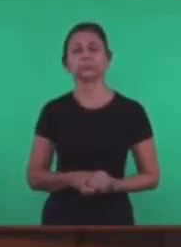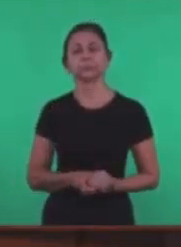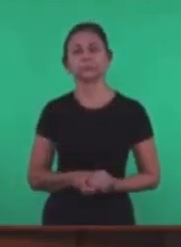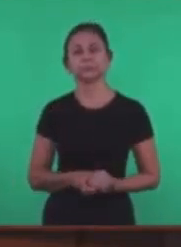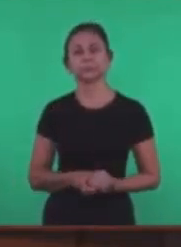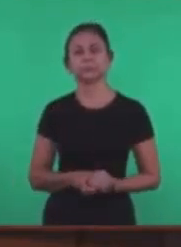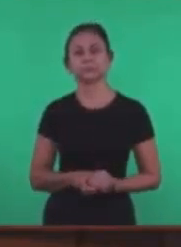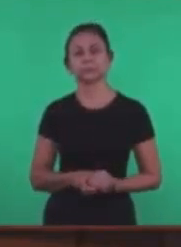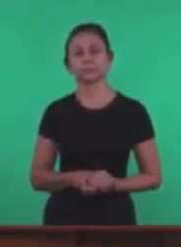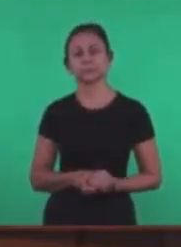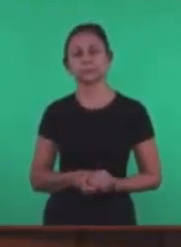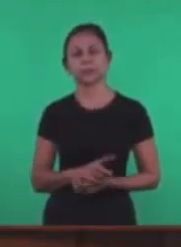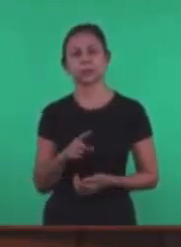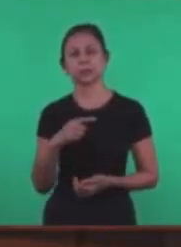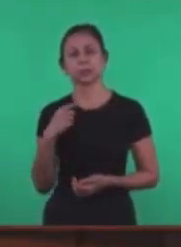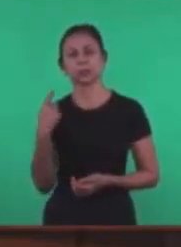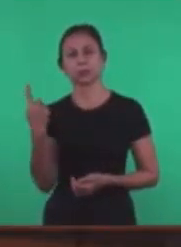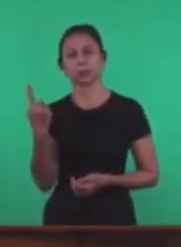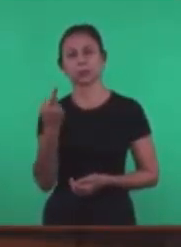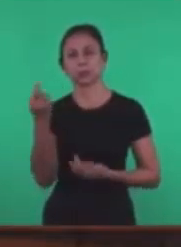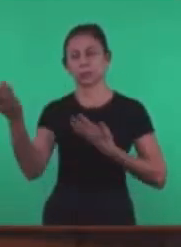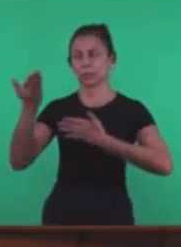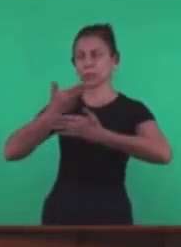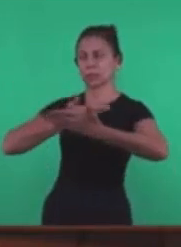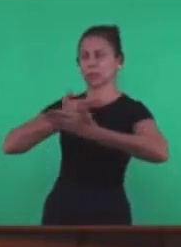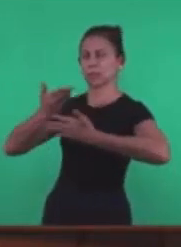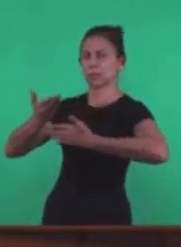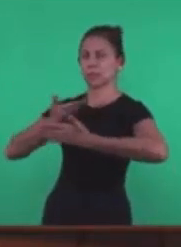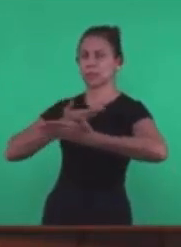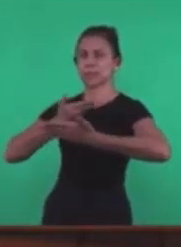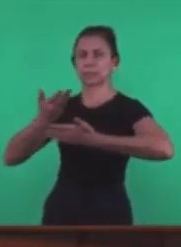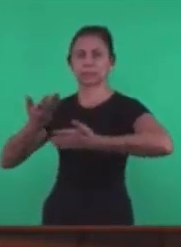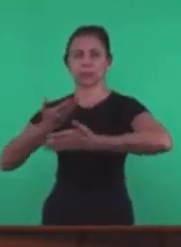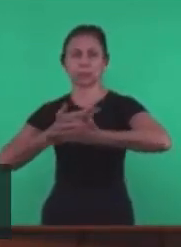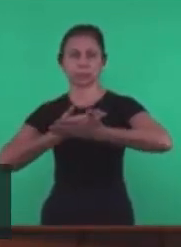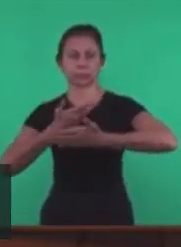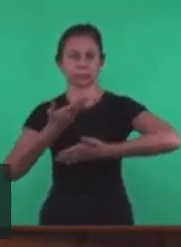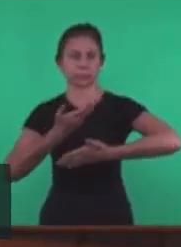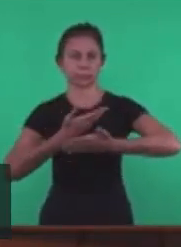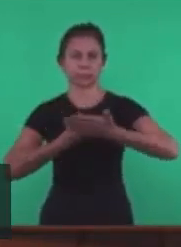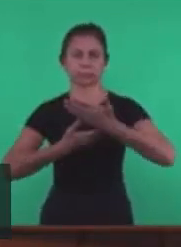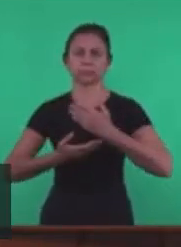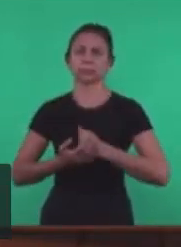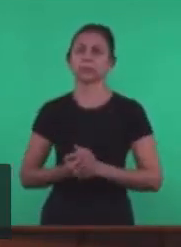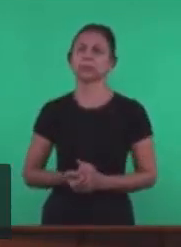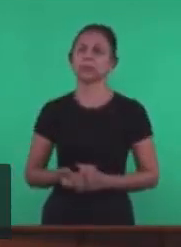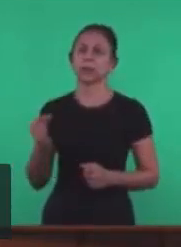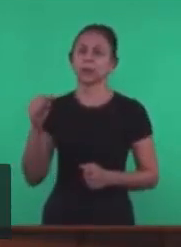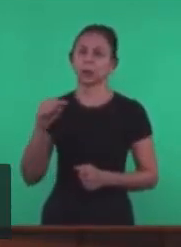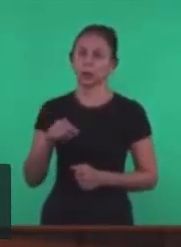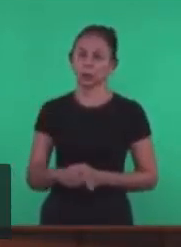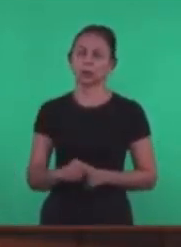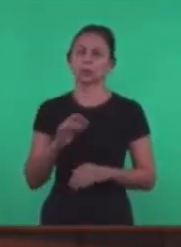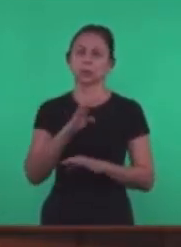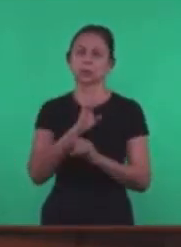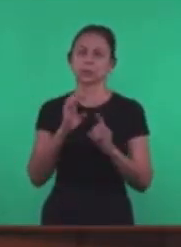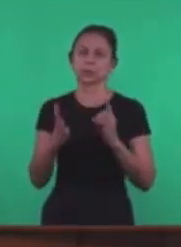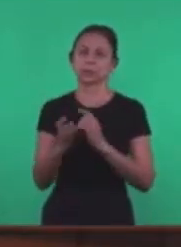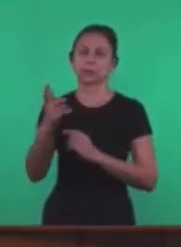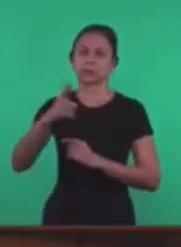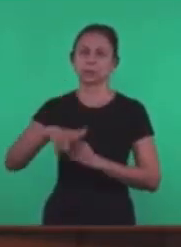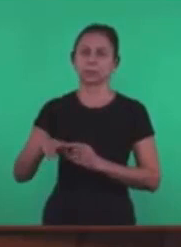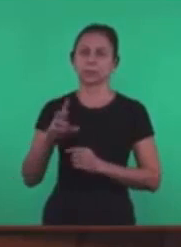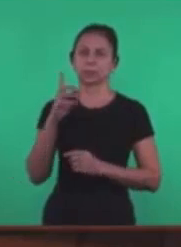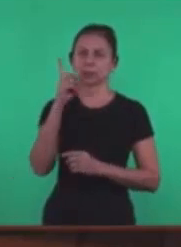Uma complementação Nós queremos Uma integração O que está dito aqui Vai ser dito No domingo à noite Na quarta-feira Durante a